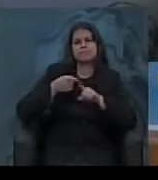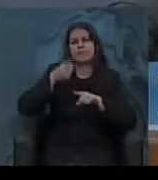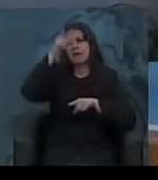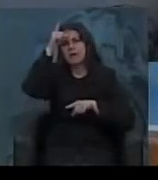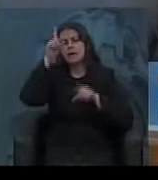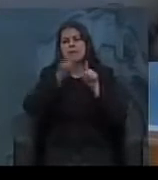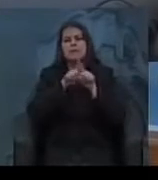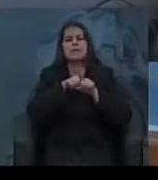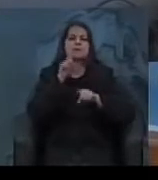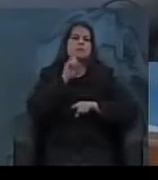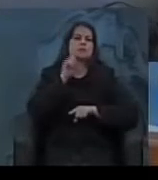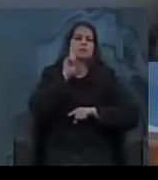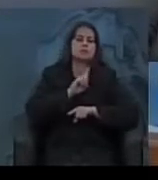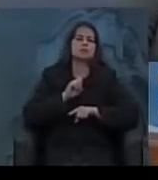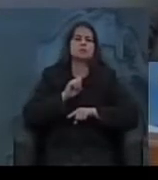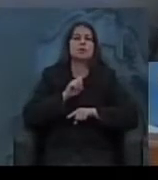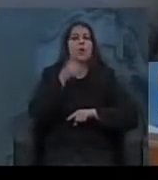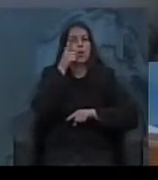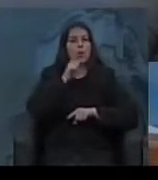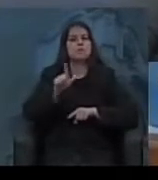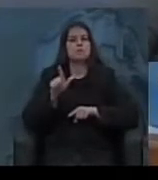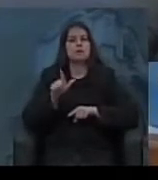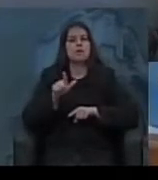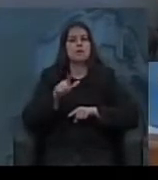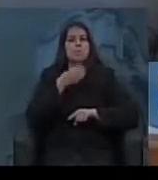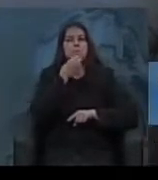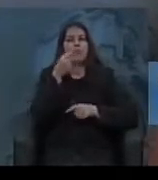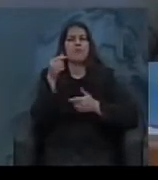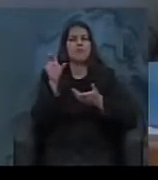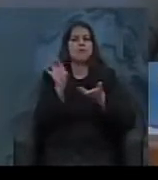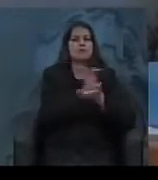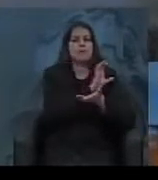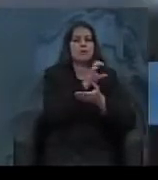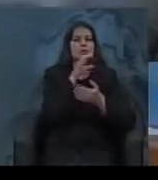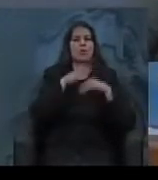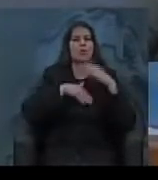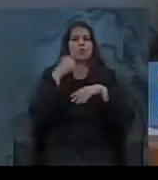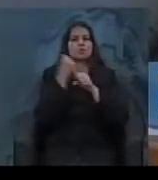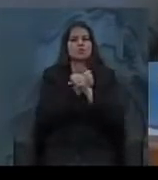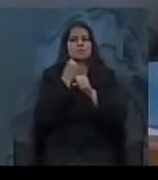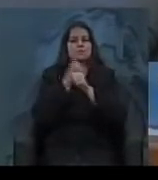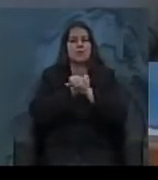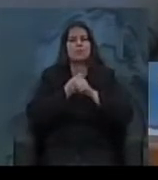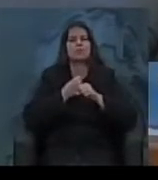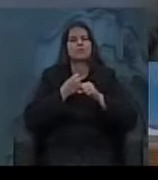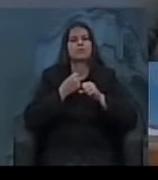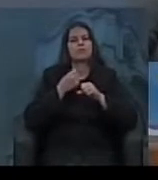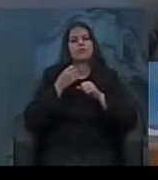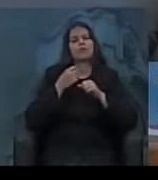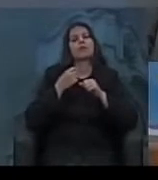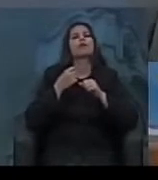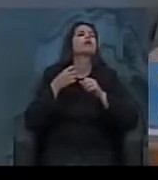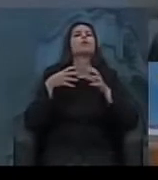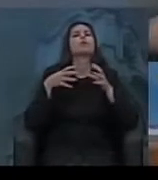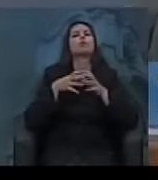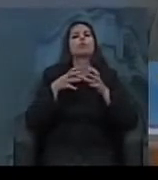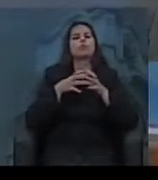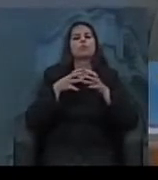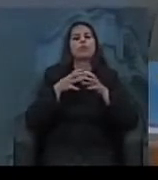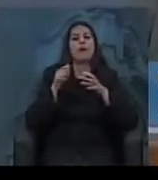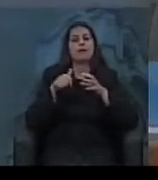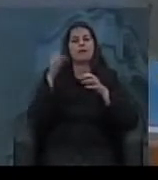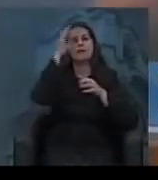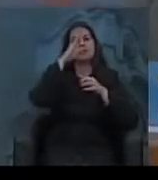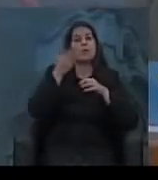Unidos e consegue um bom financiamento para a construção da siderúrgica nacional. Na época, isso era